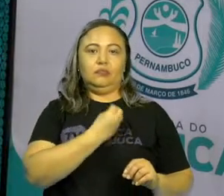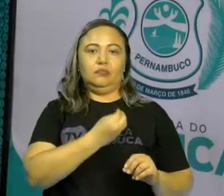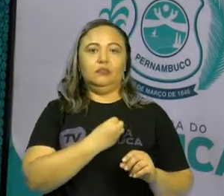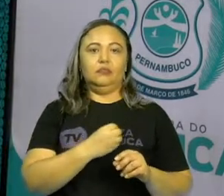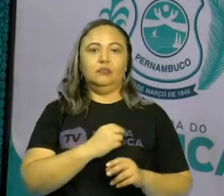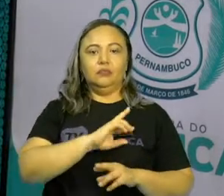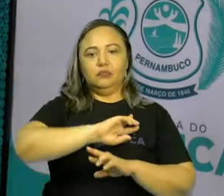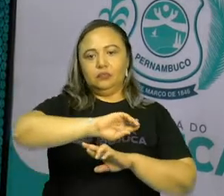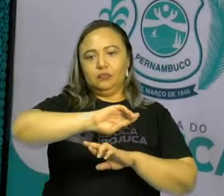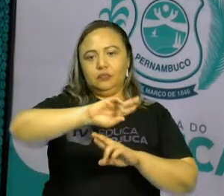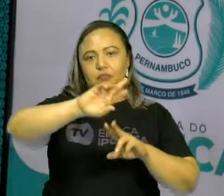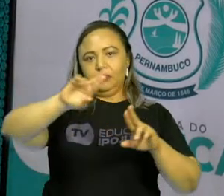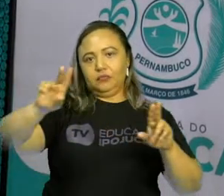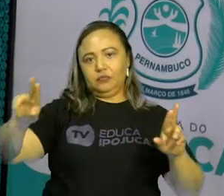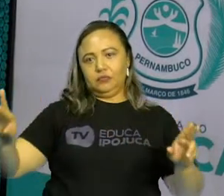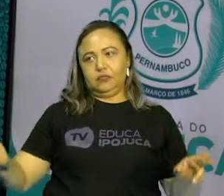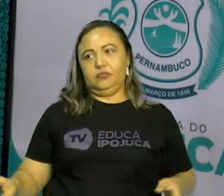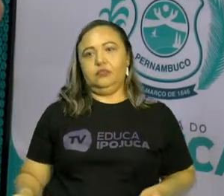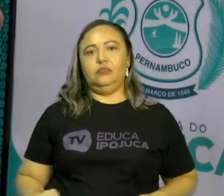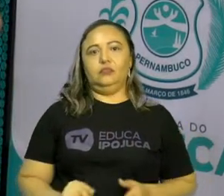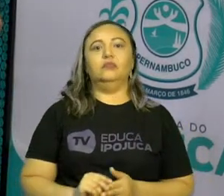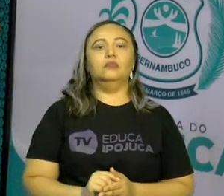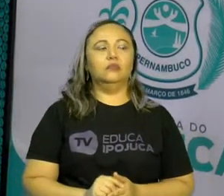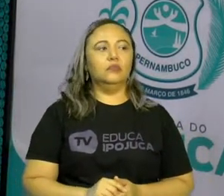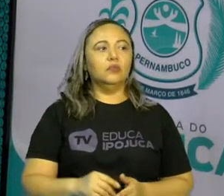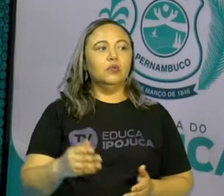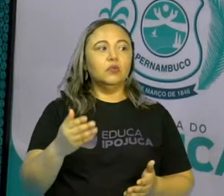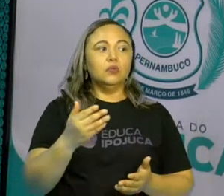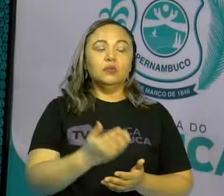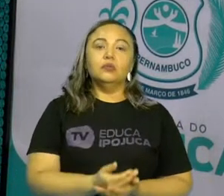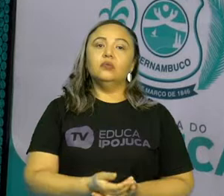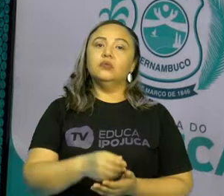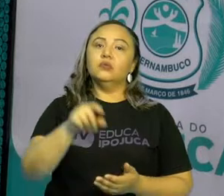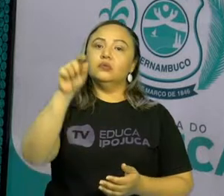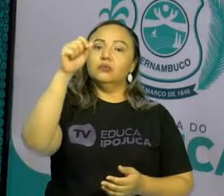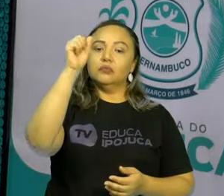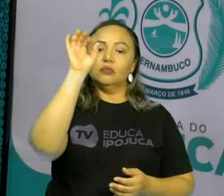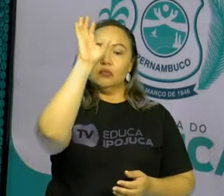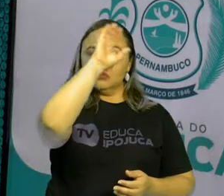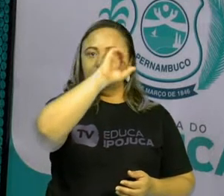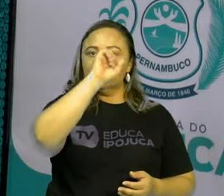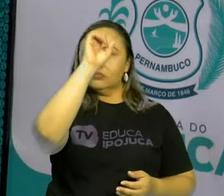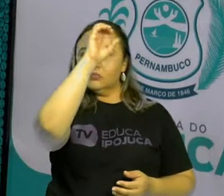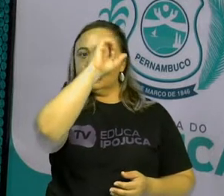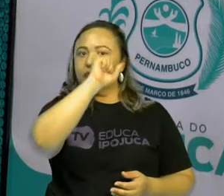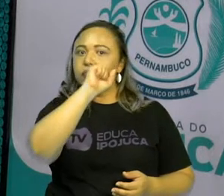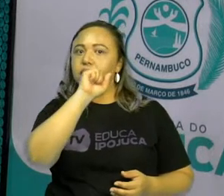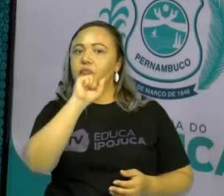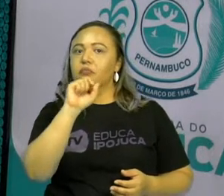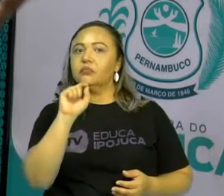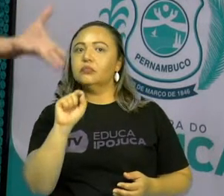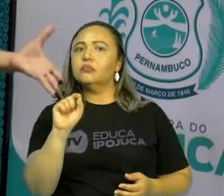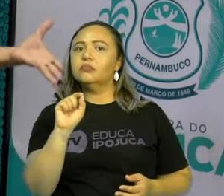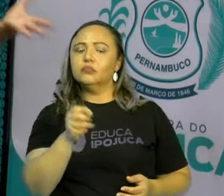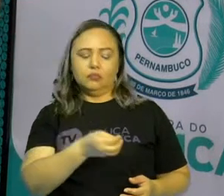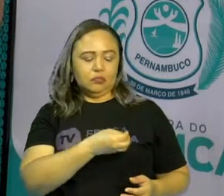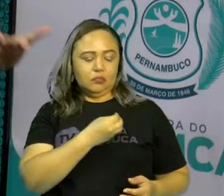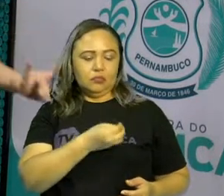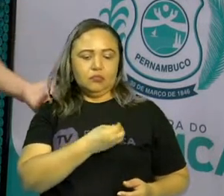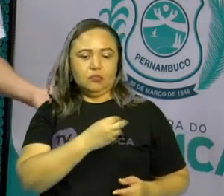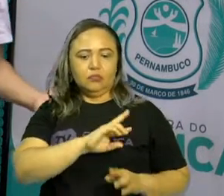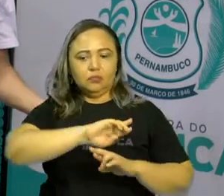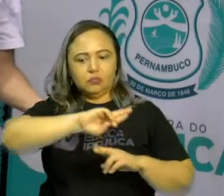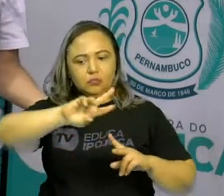Como eu falei para vocês, hoje é a nossa aula de ciência, vamos começar o que os seres vivos